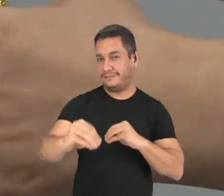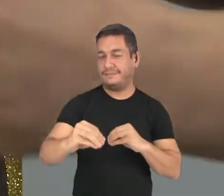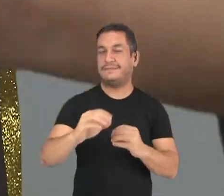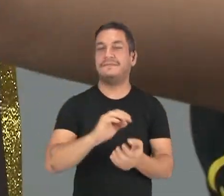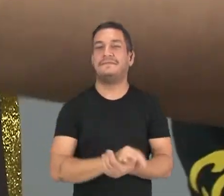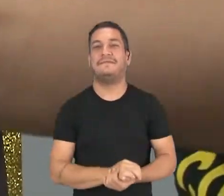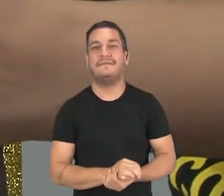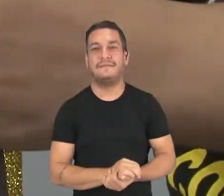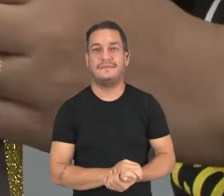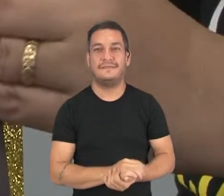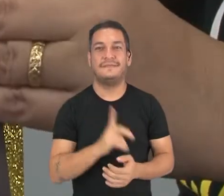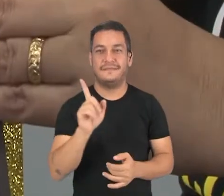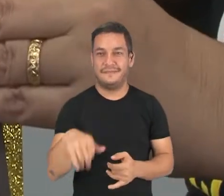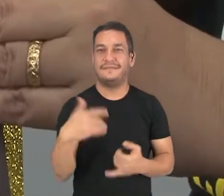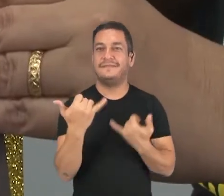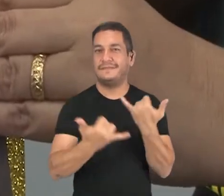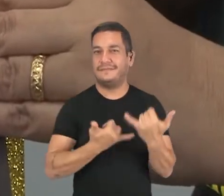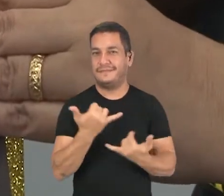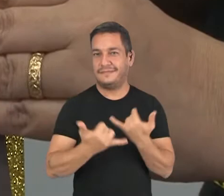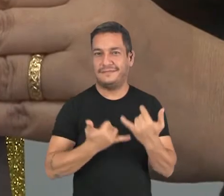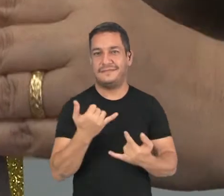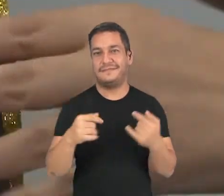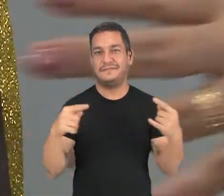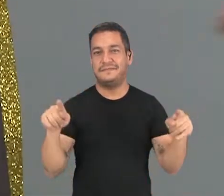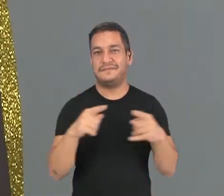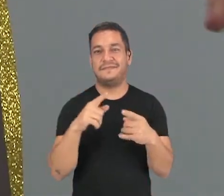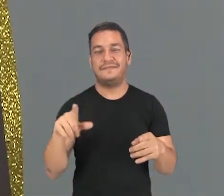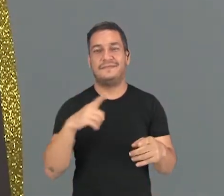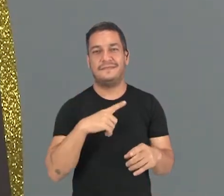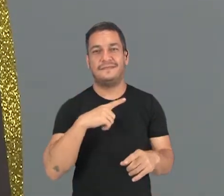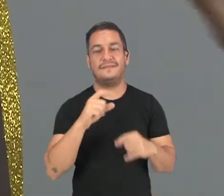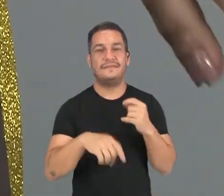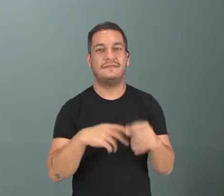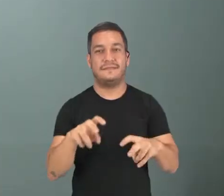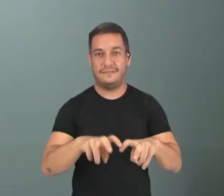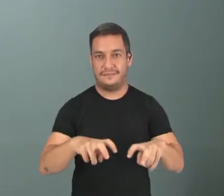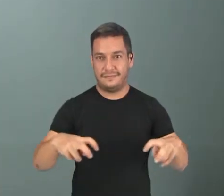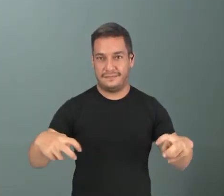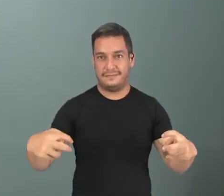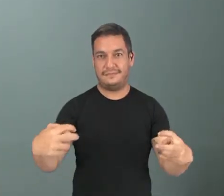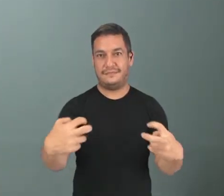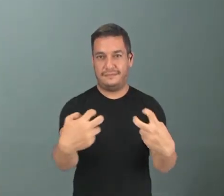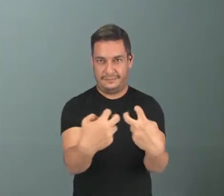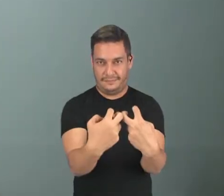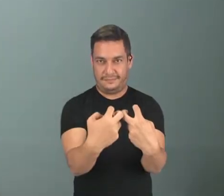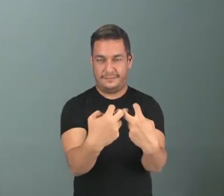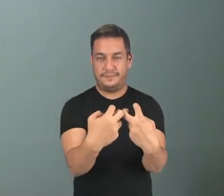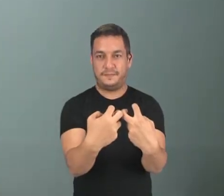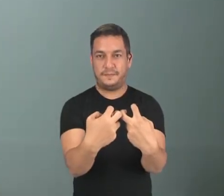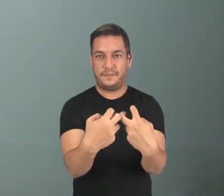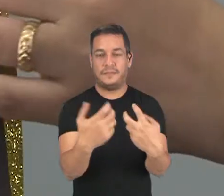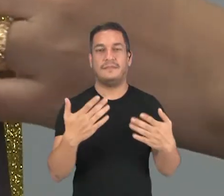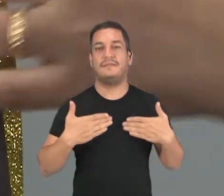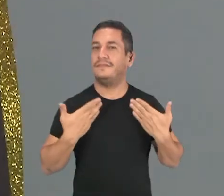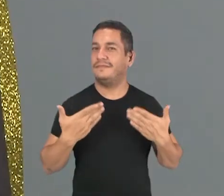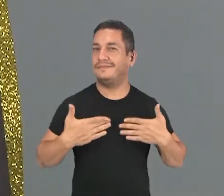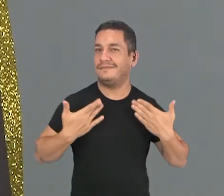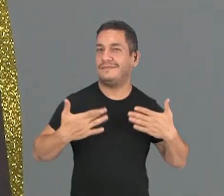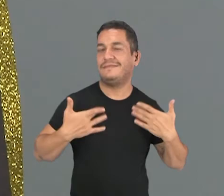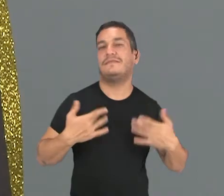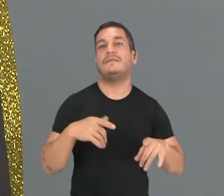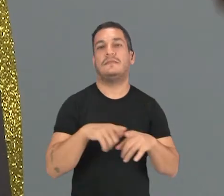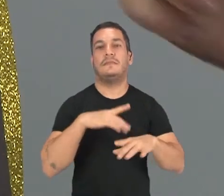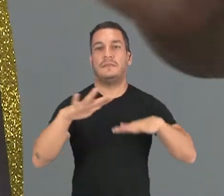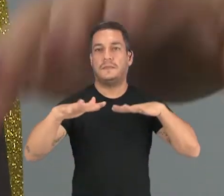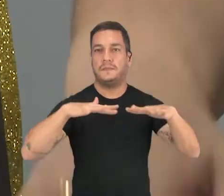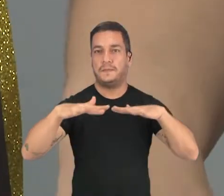Essa é uma brincadeira que as crianças brincam sentado, em roda, para eles se divertirem e que tem